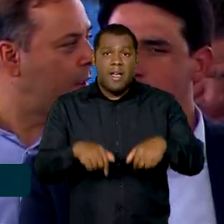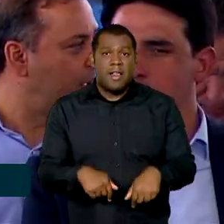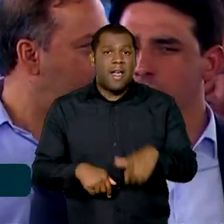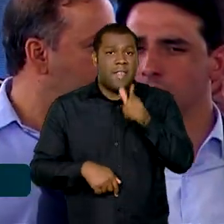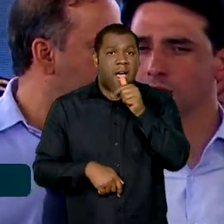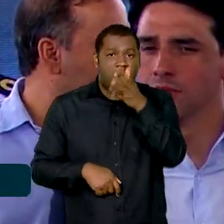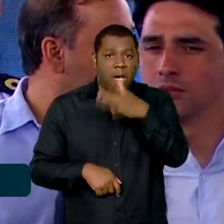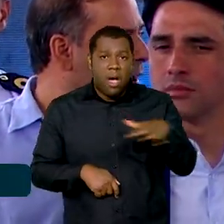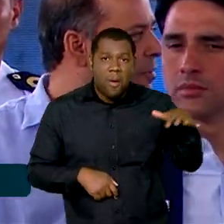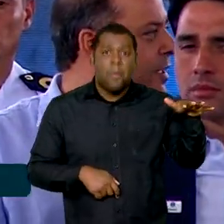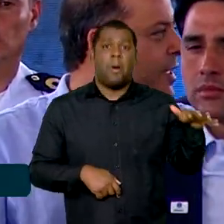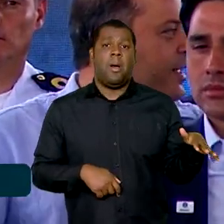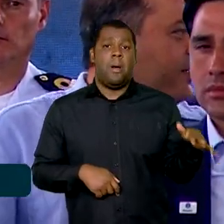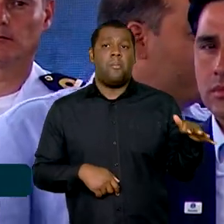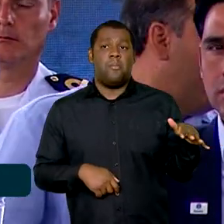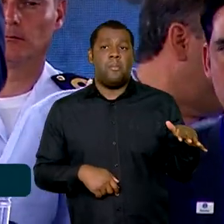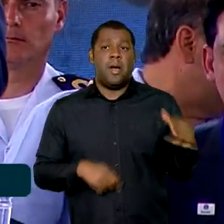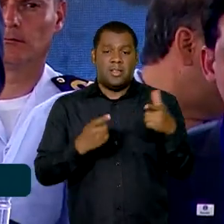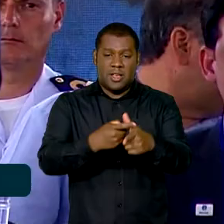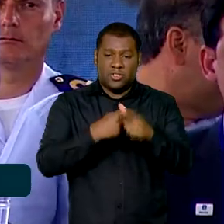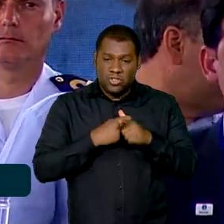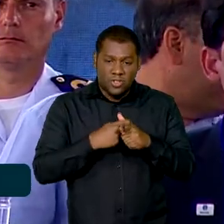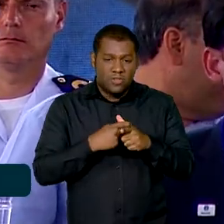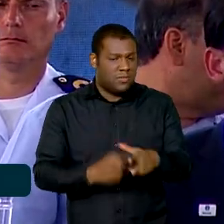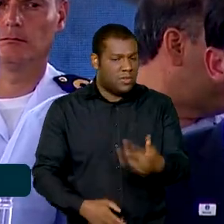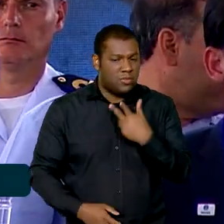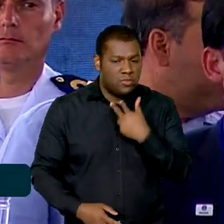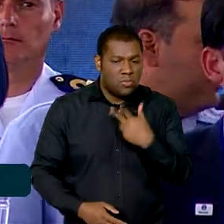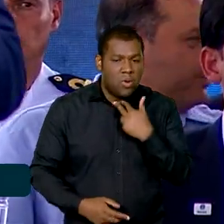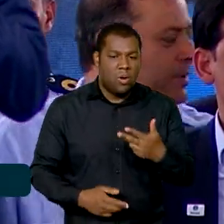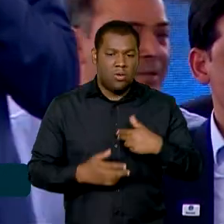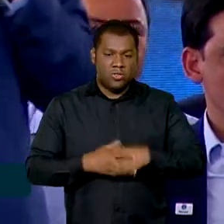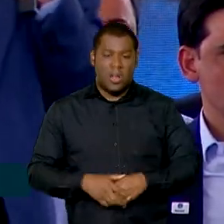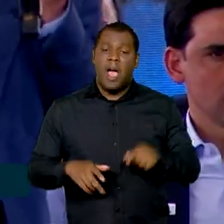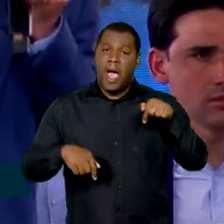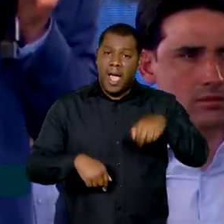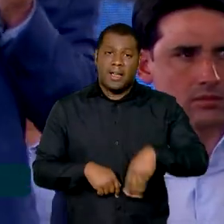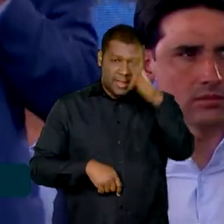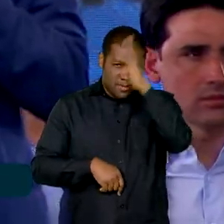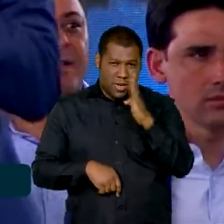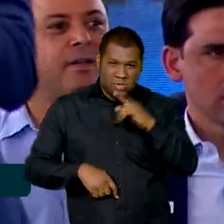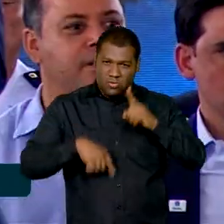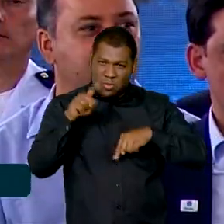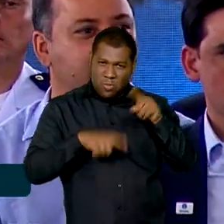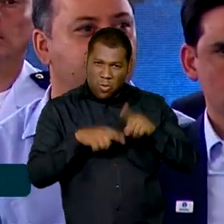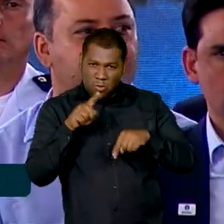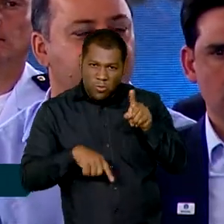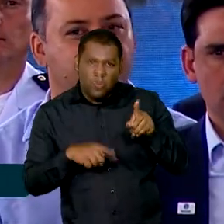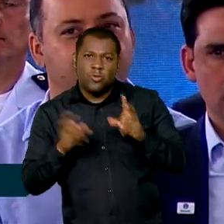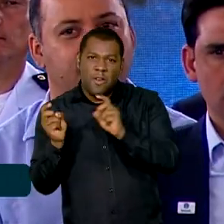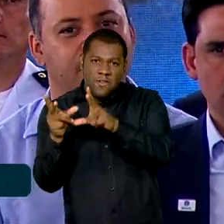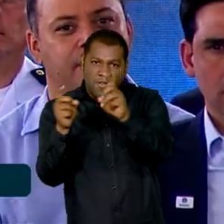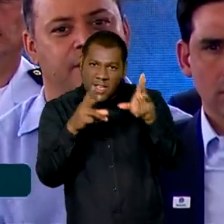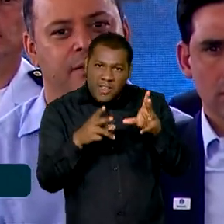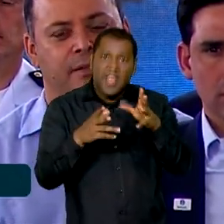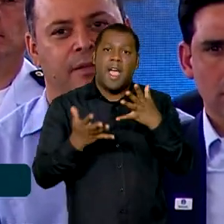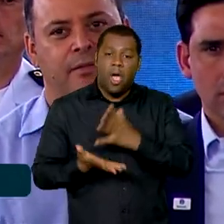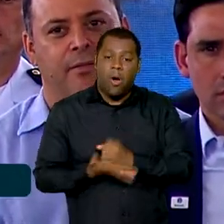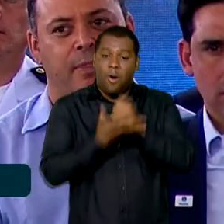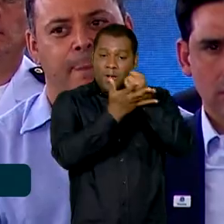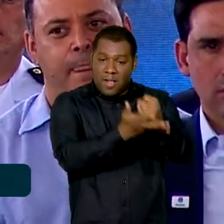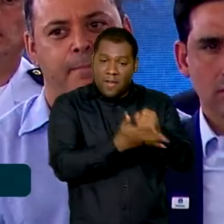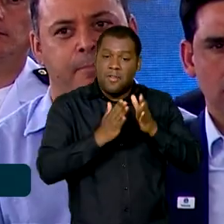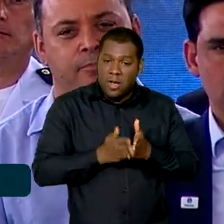balança, por conta que os nossos produtos são todos exportados e comprados em navio de bandeira estrangeira.